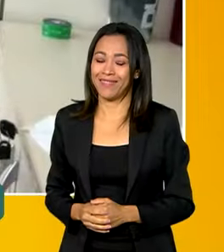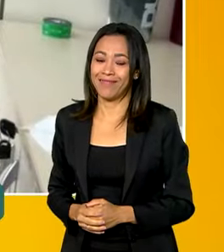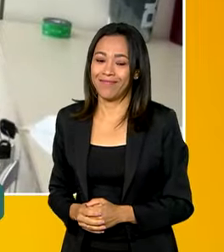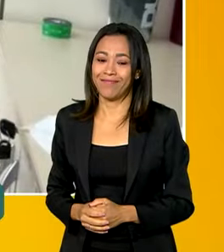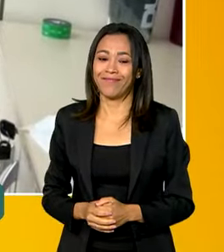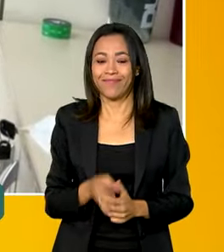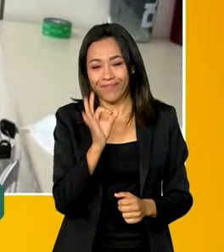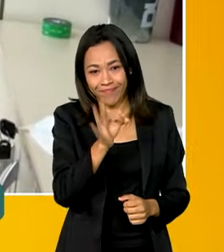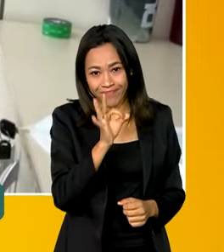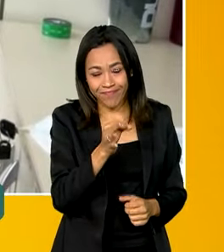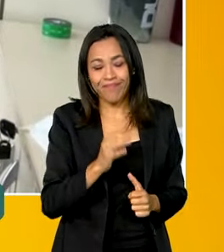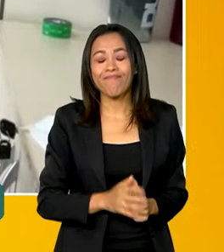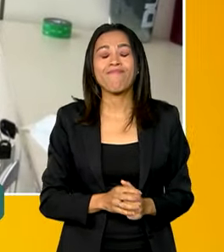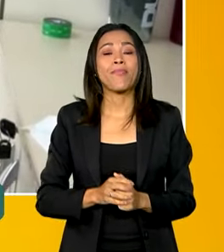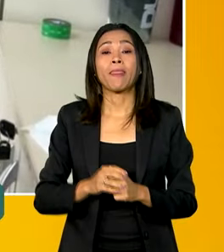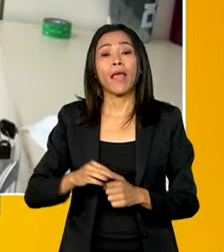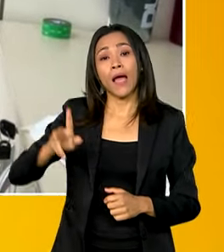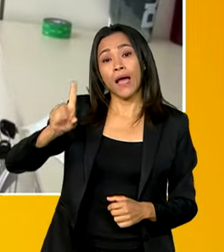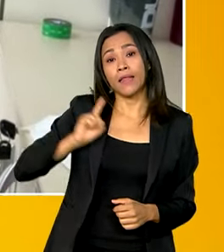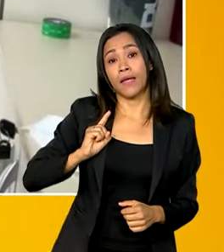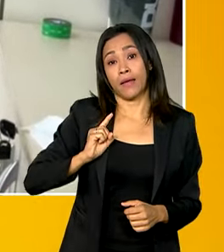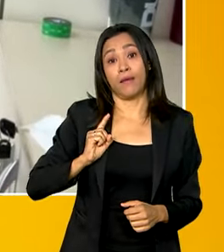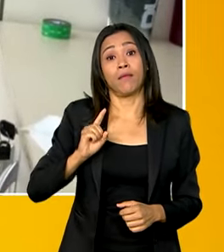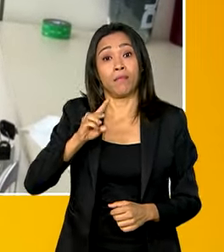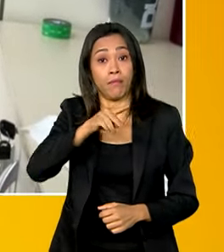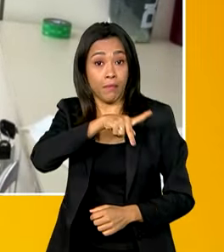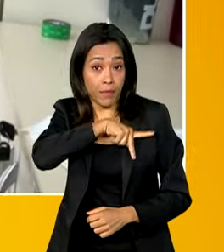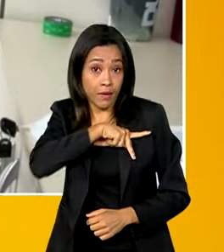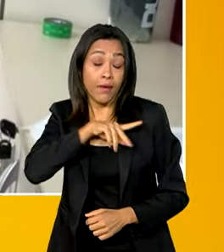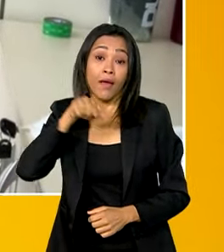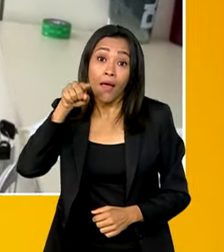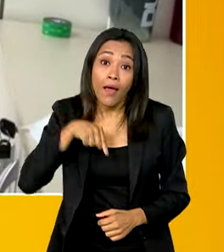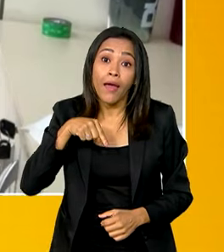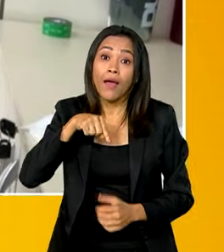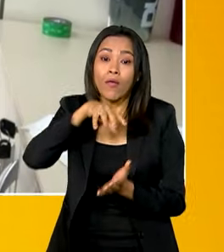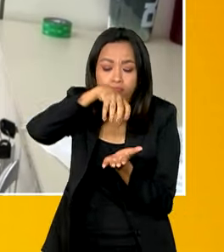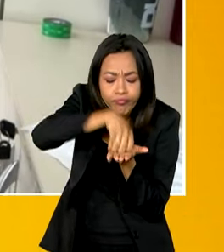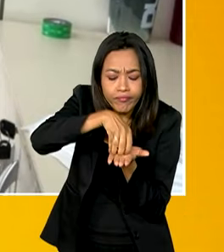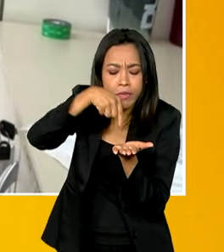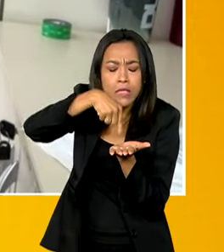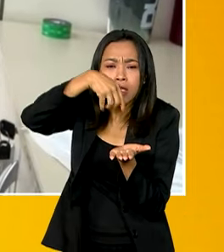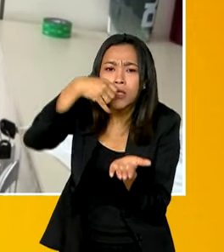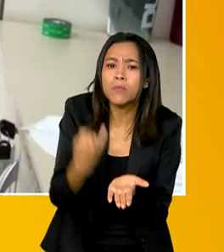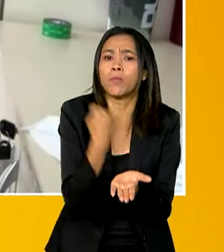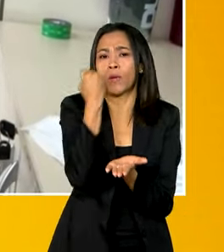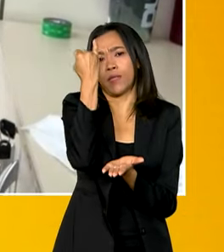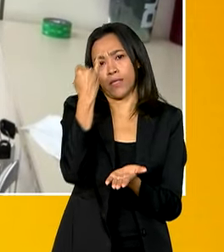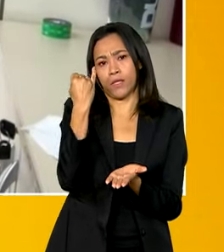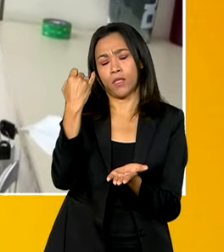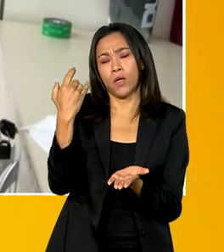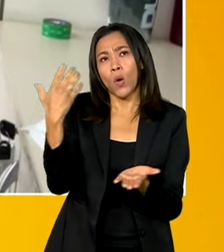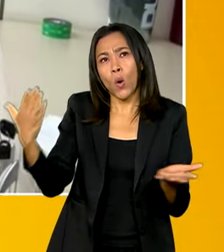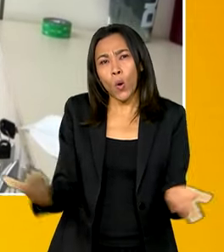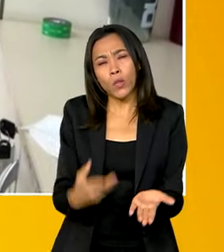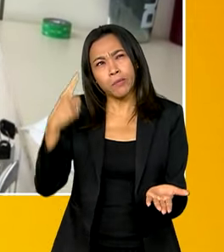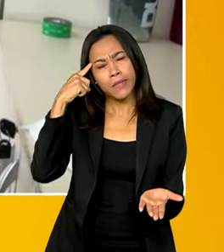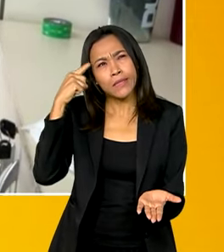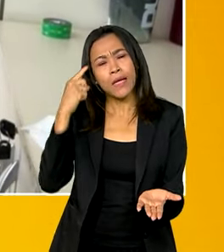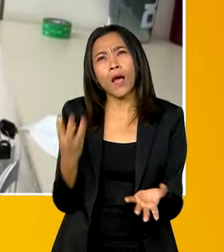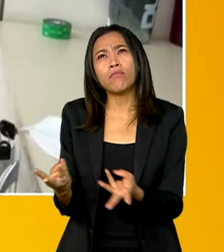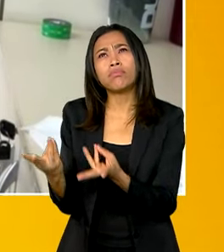Exatamente. A Defensoria Pública é um organismo extremamente importante. Se a gente for pensar, hoje, quando a população